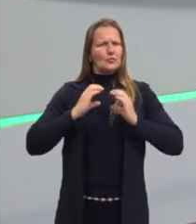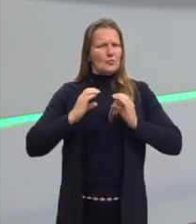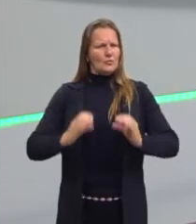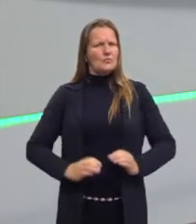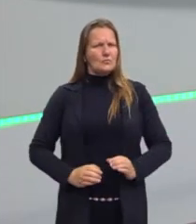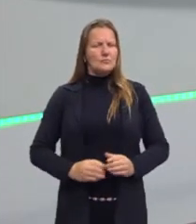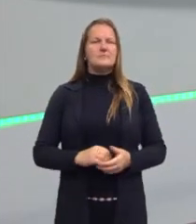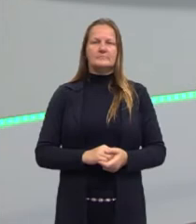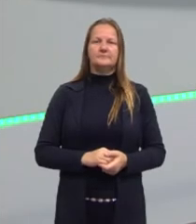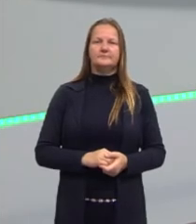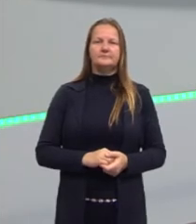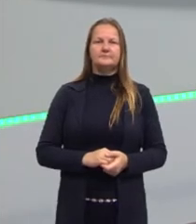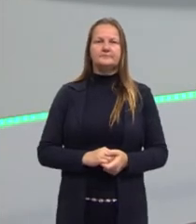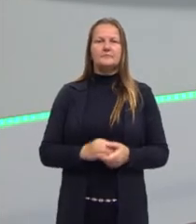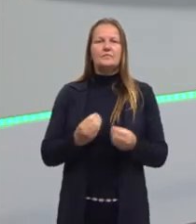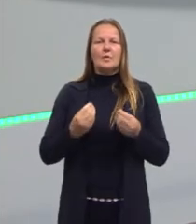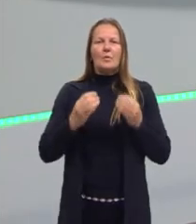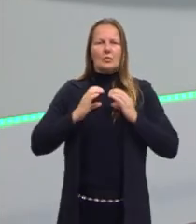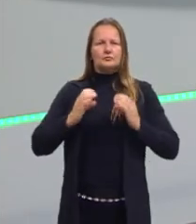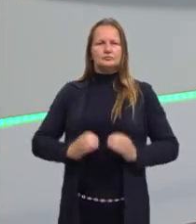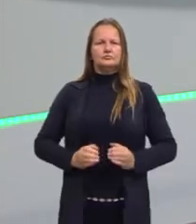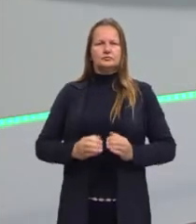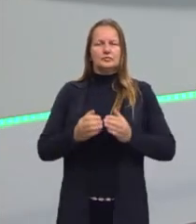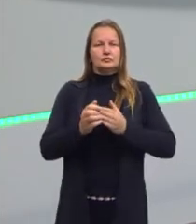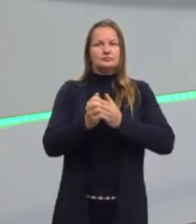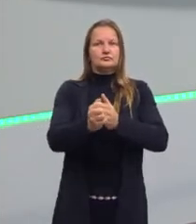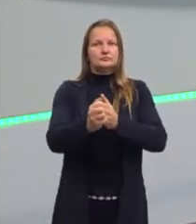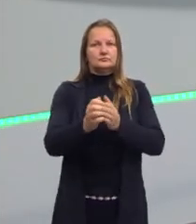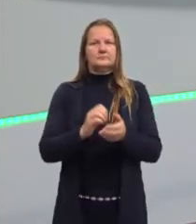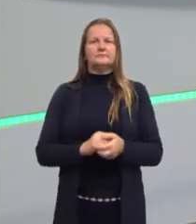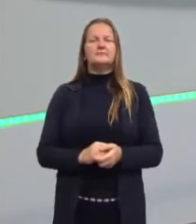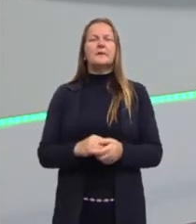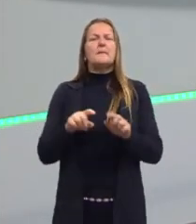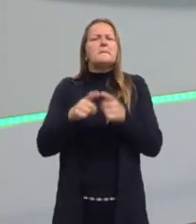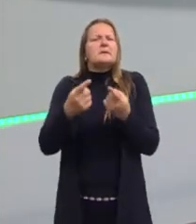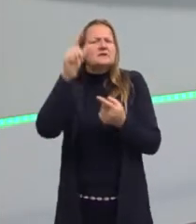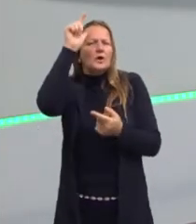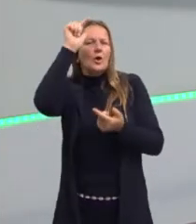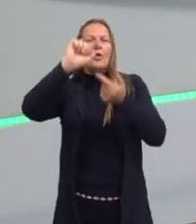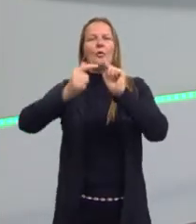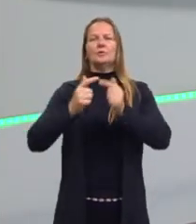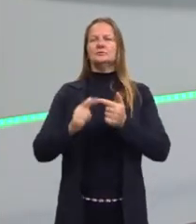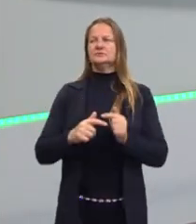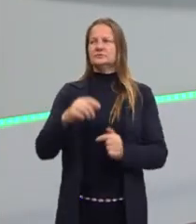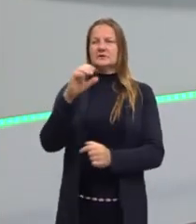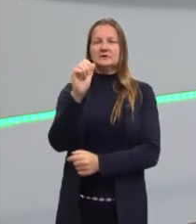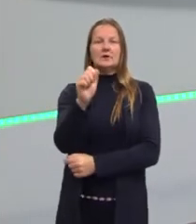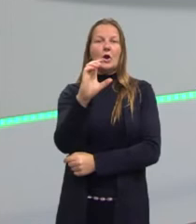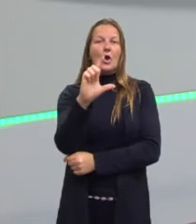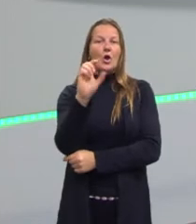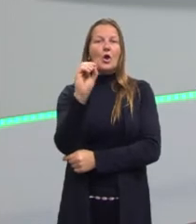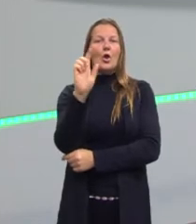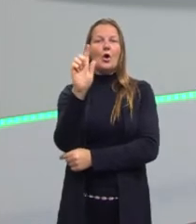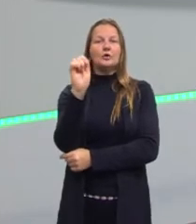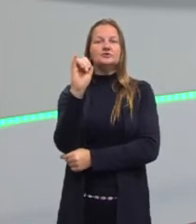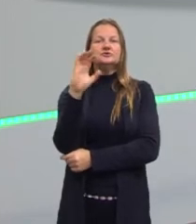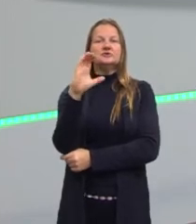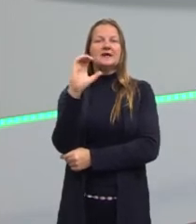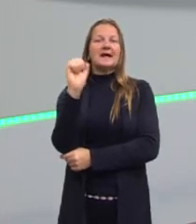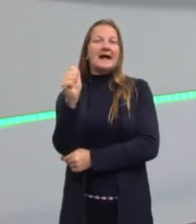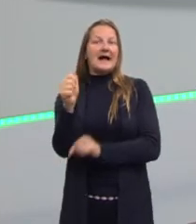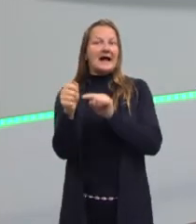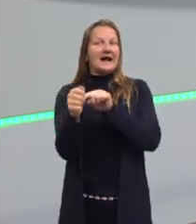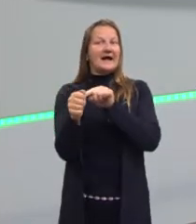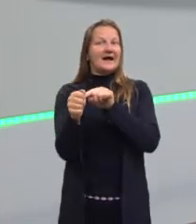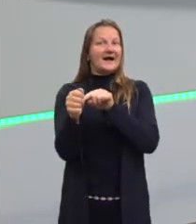relacionado a condutas de comportamento humano. Mas e a lógica? Como fica a lógica nesse processo aqui? Agora sim,